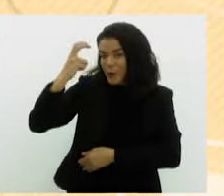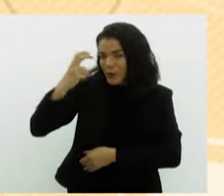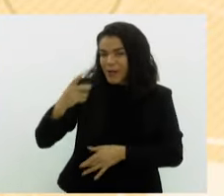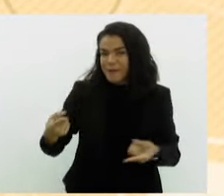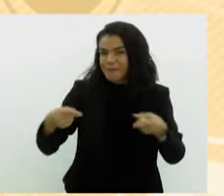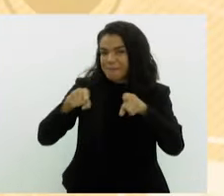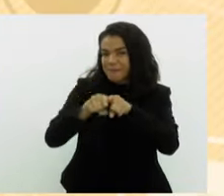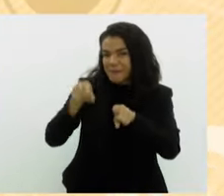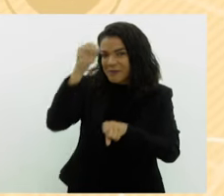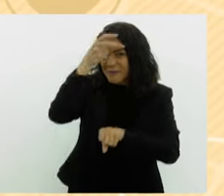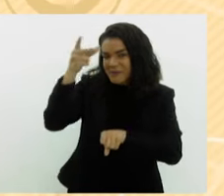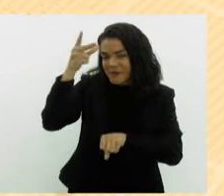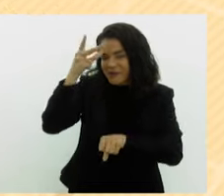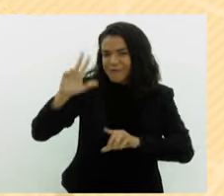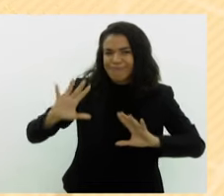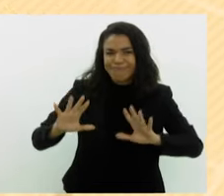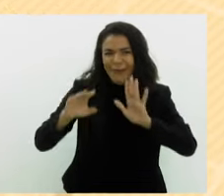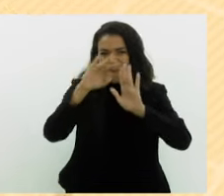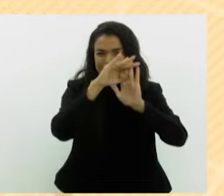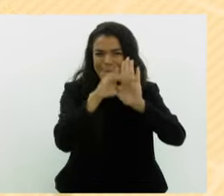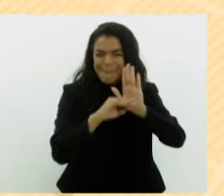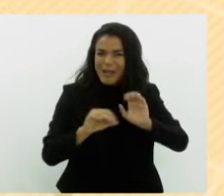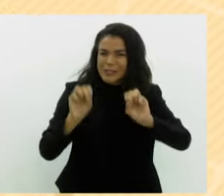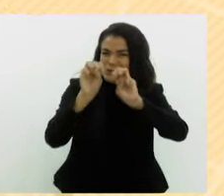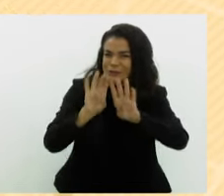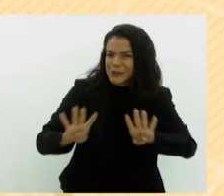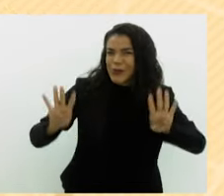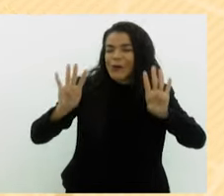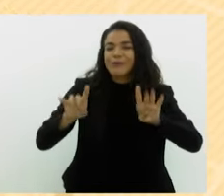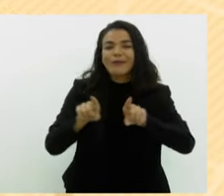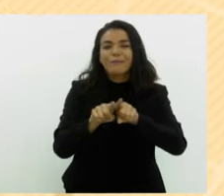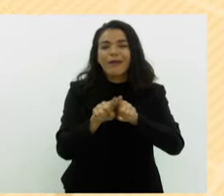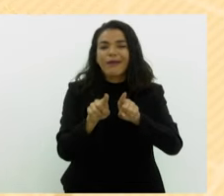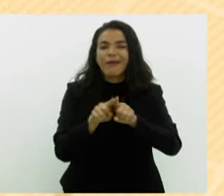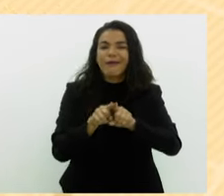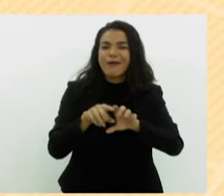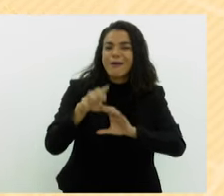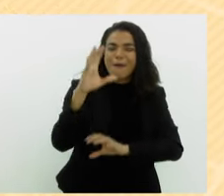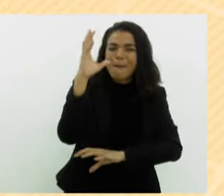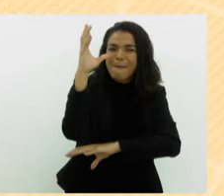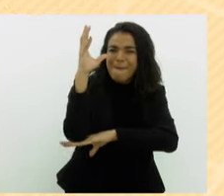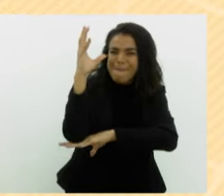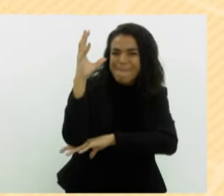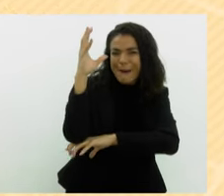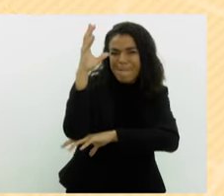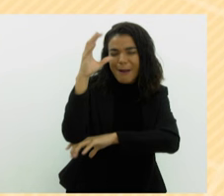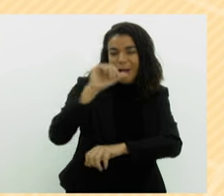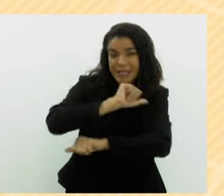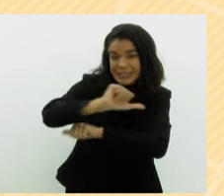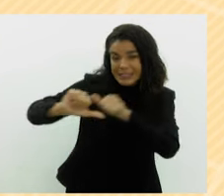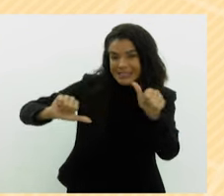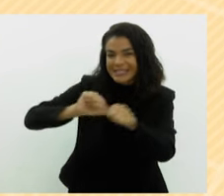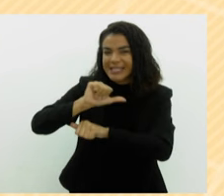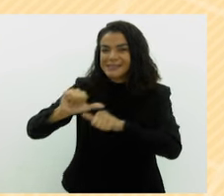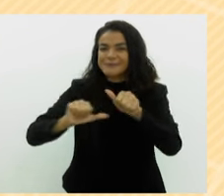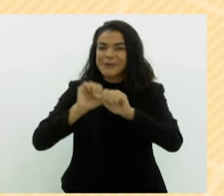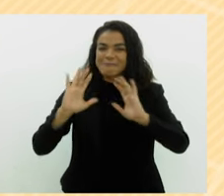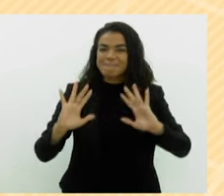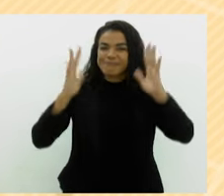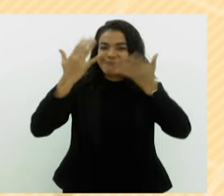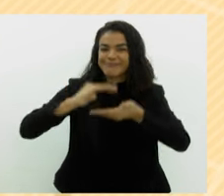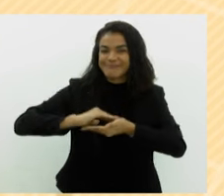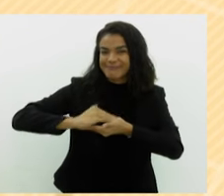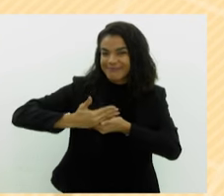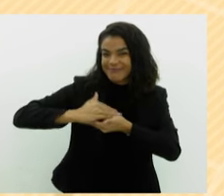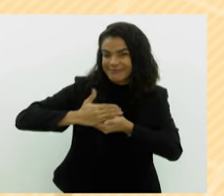parceria com a Prefeitura, promove uma série de eventos com o tema Raízes que Conectam, Cultura que Transforma, celebrando o Rio das Oscras.